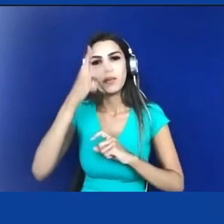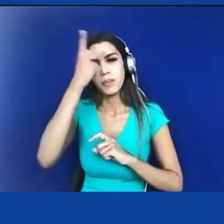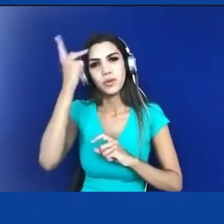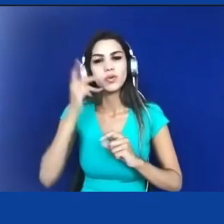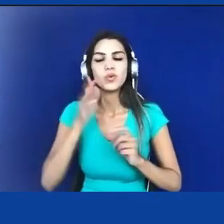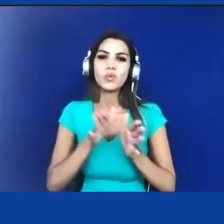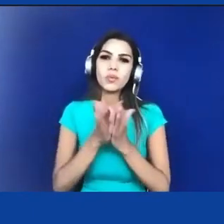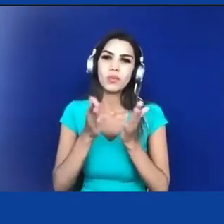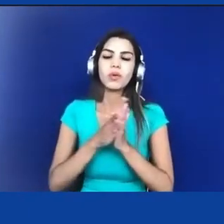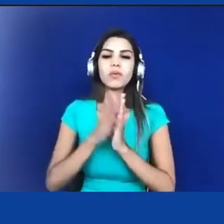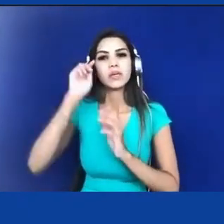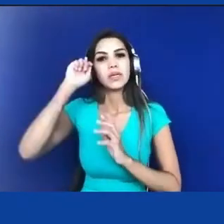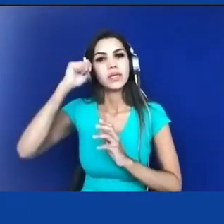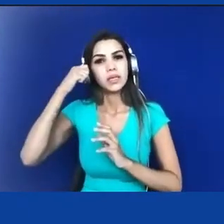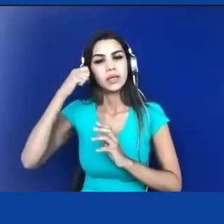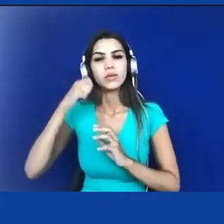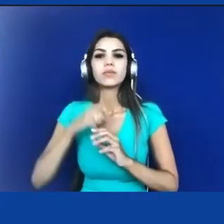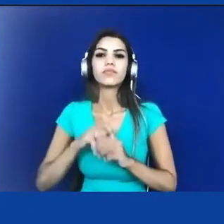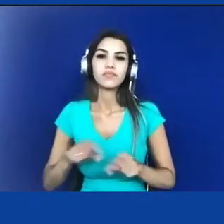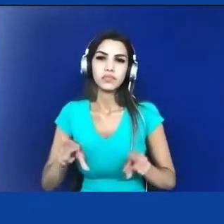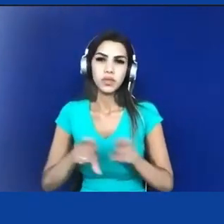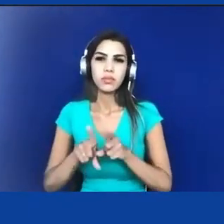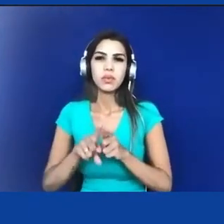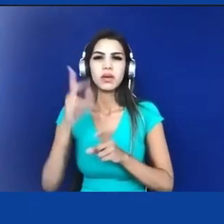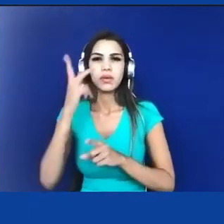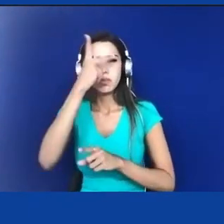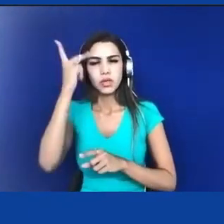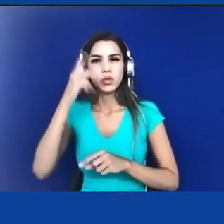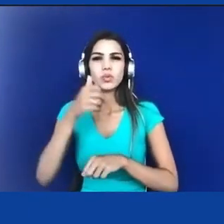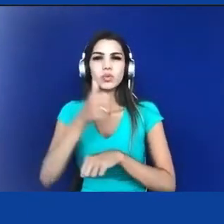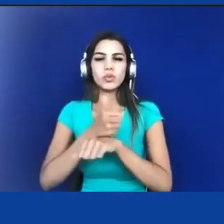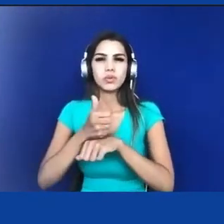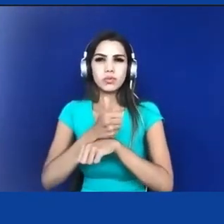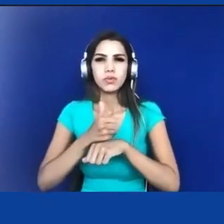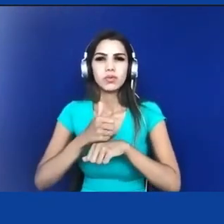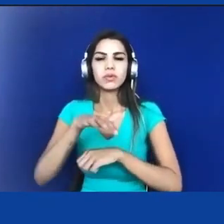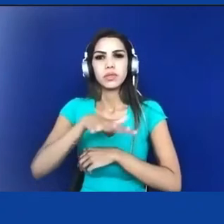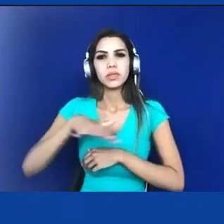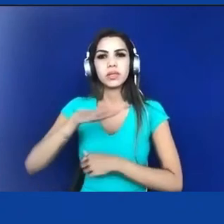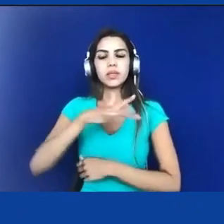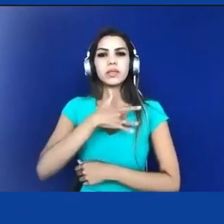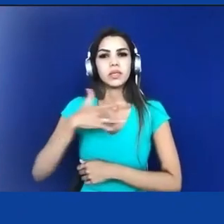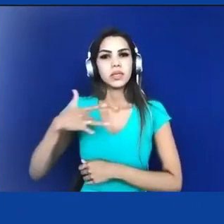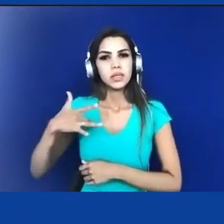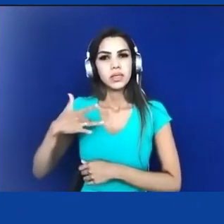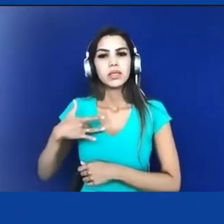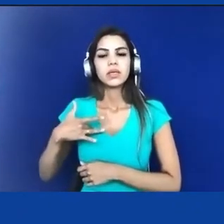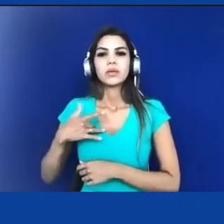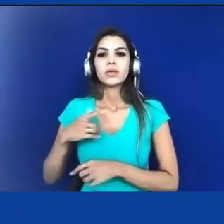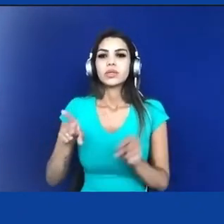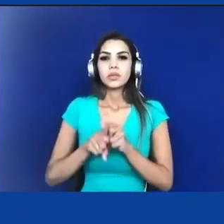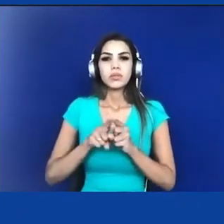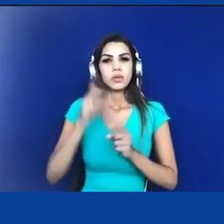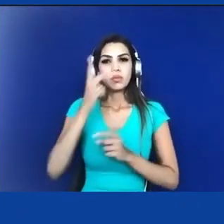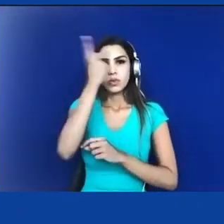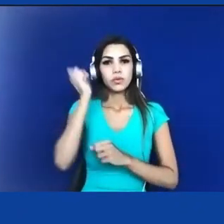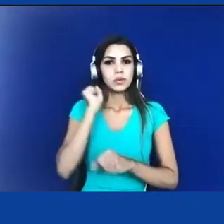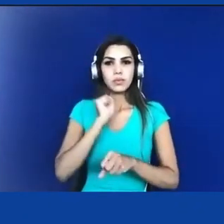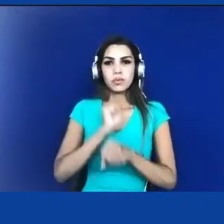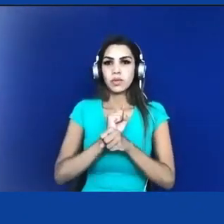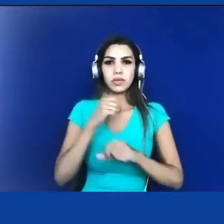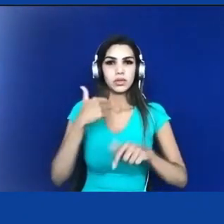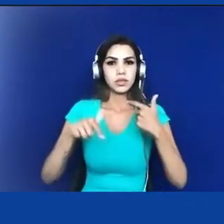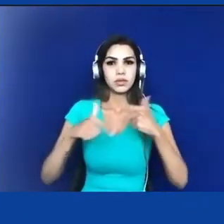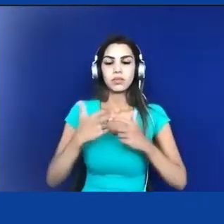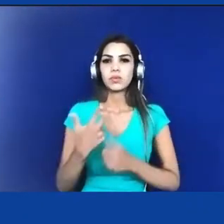essenciais e informais trabalhadores que não puderam deixar de trabalhar além de pessoas pobres idosas